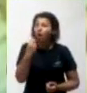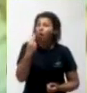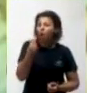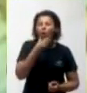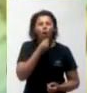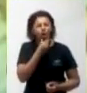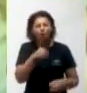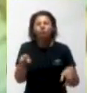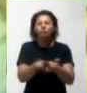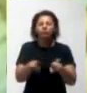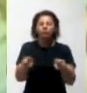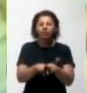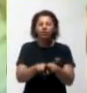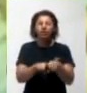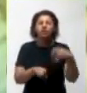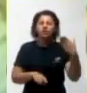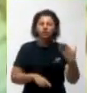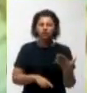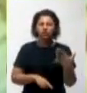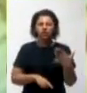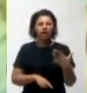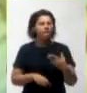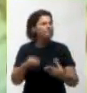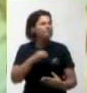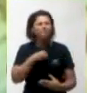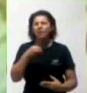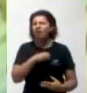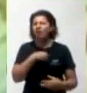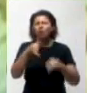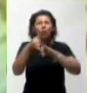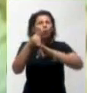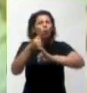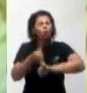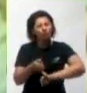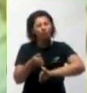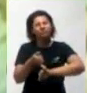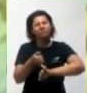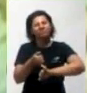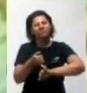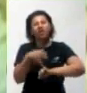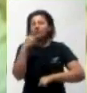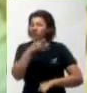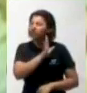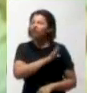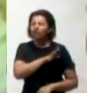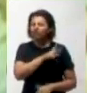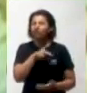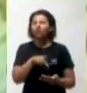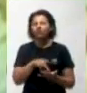homem, já adulterou com ela, com ele, em seu coração.